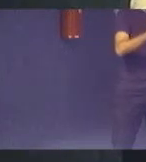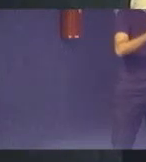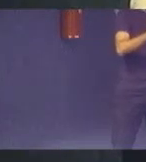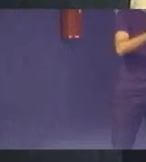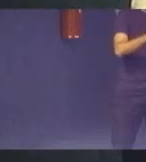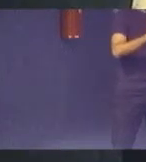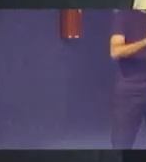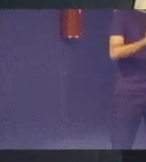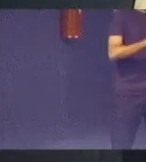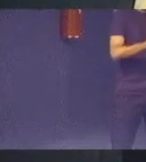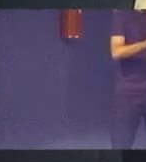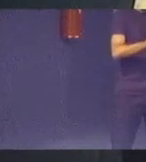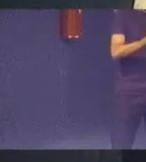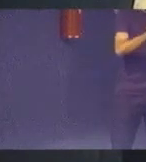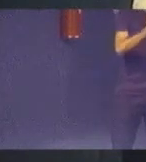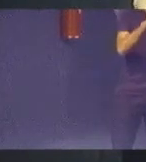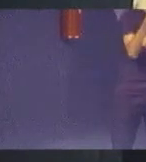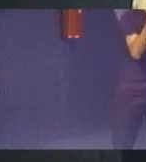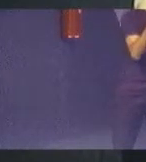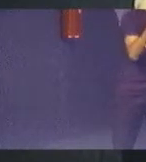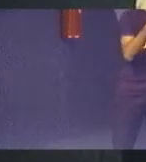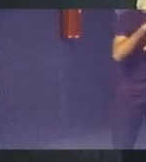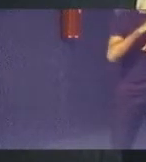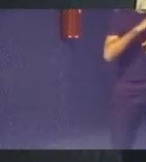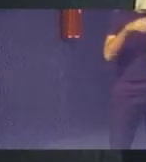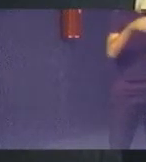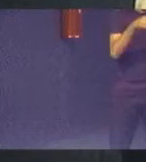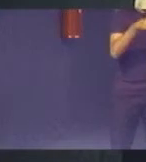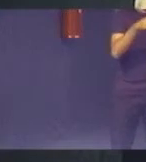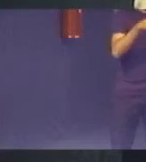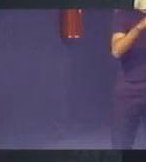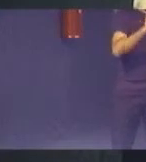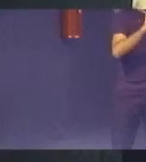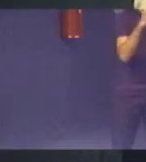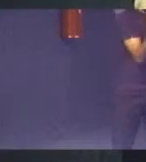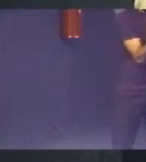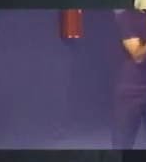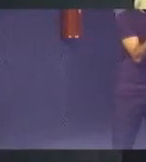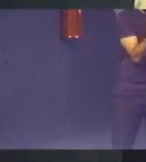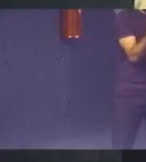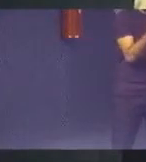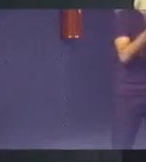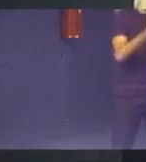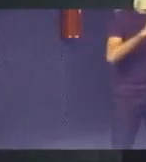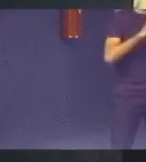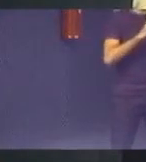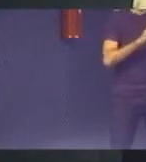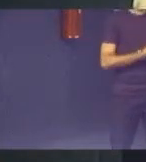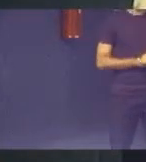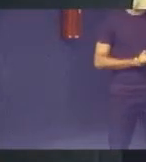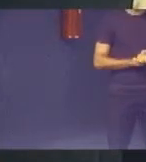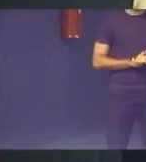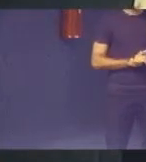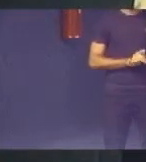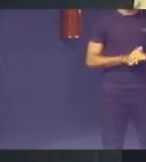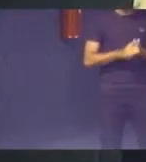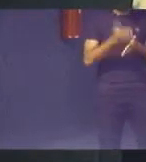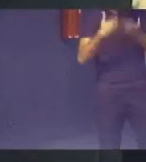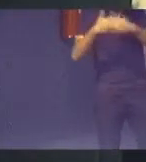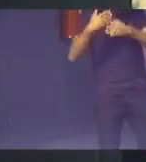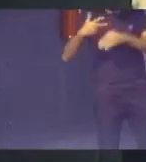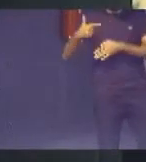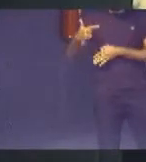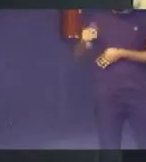Paraná em Curitiba o núcleo de conciliação das Varas de Família ele existe desde 2003